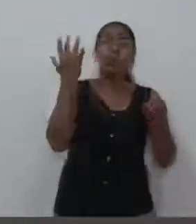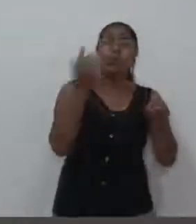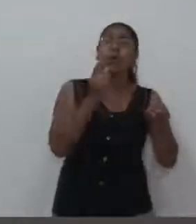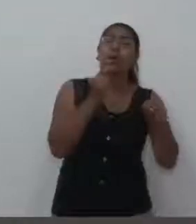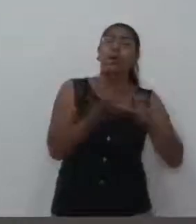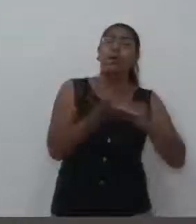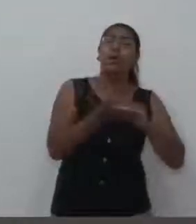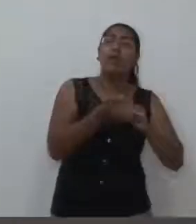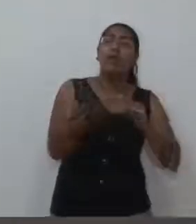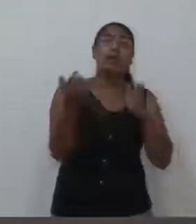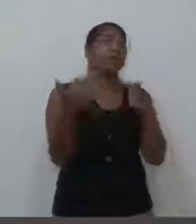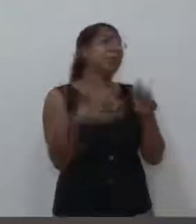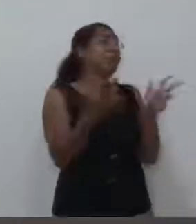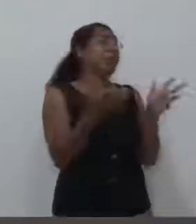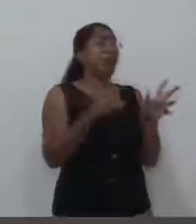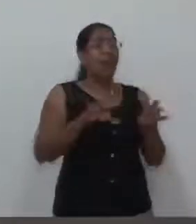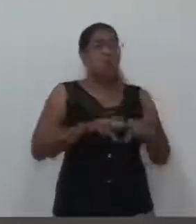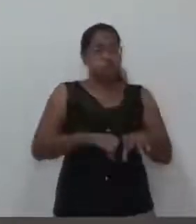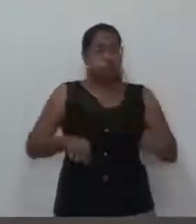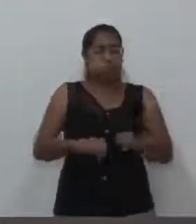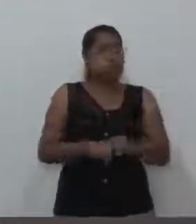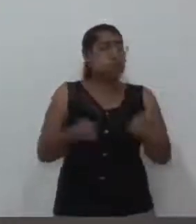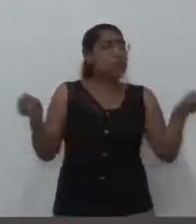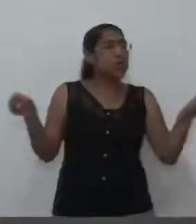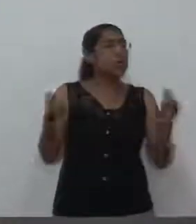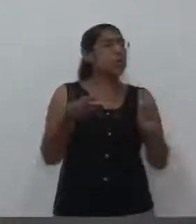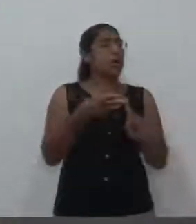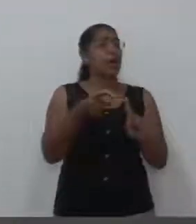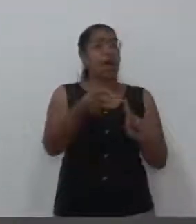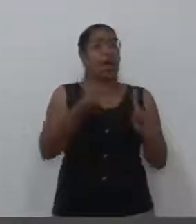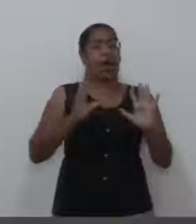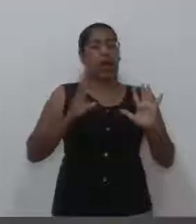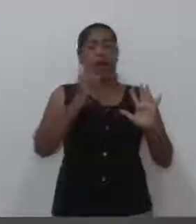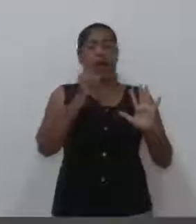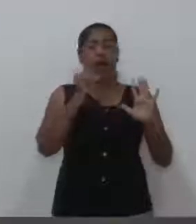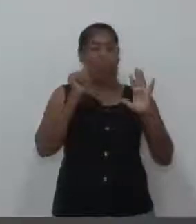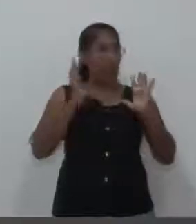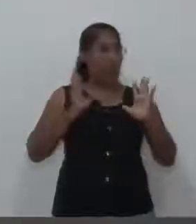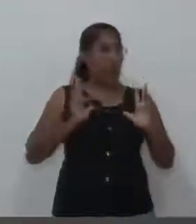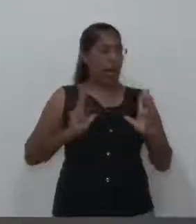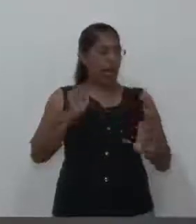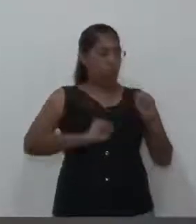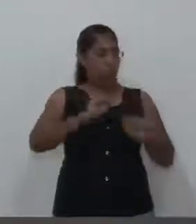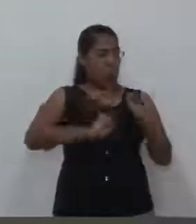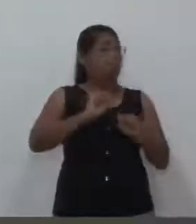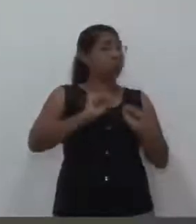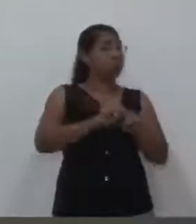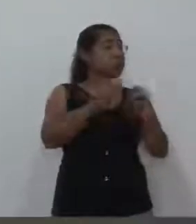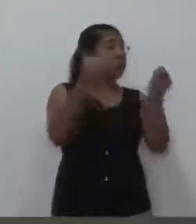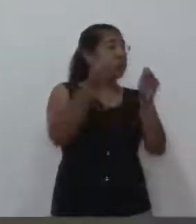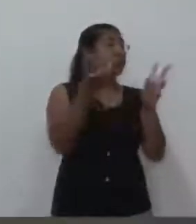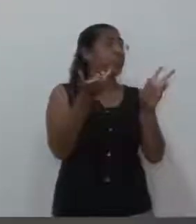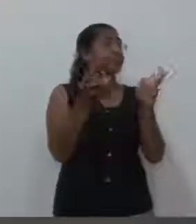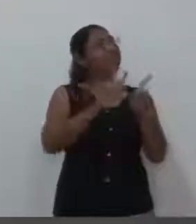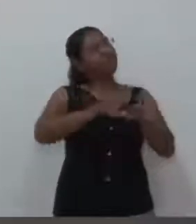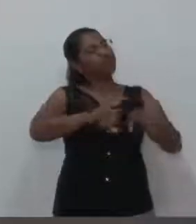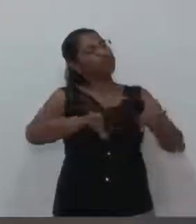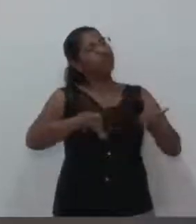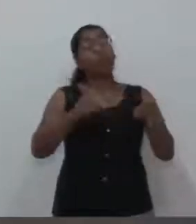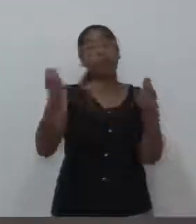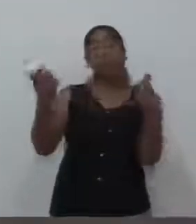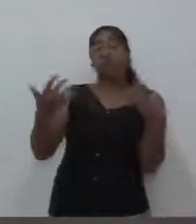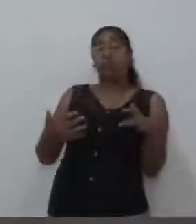adutoras, problemas em bombas, enfim, uma série de problemas técnicos, que é possível, realmente, que tenham